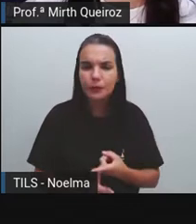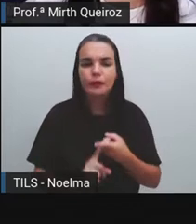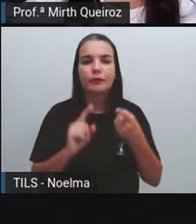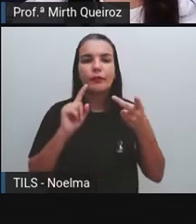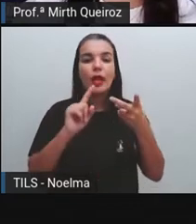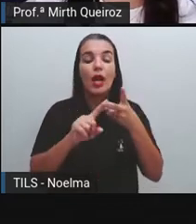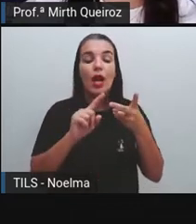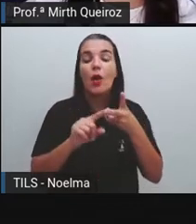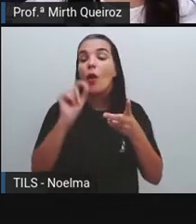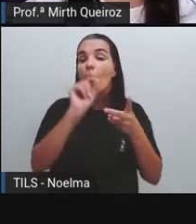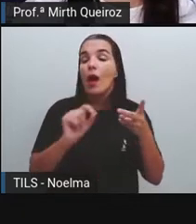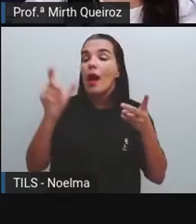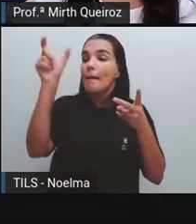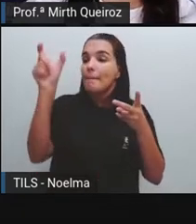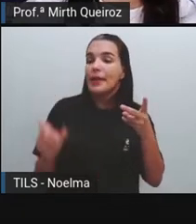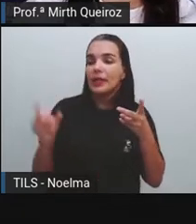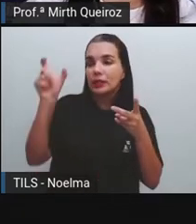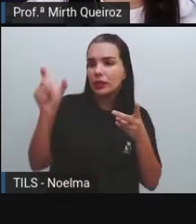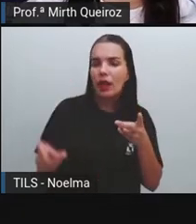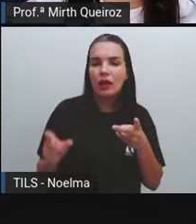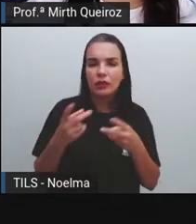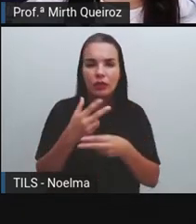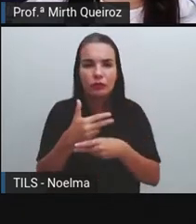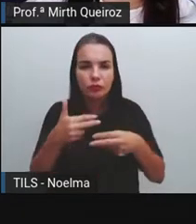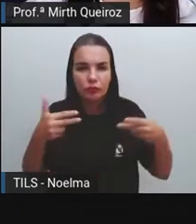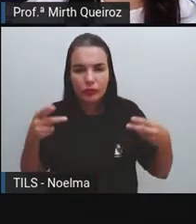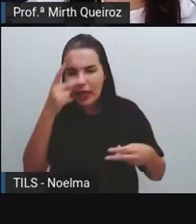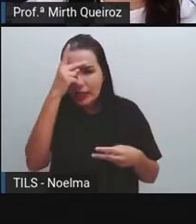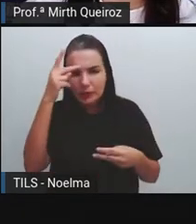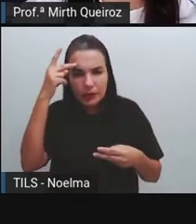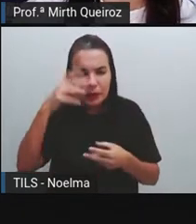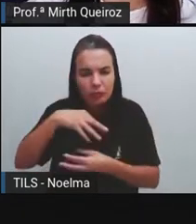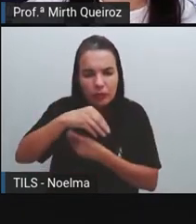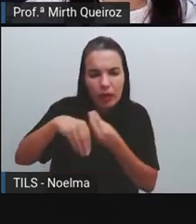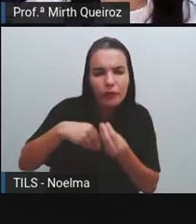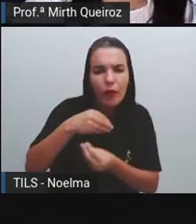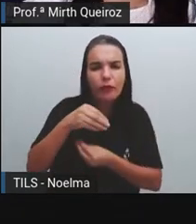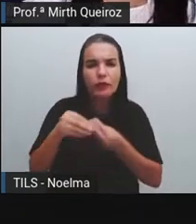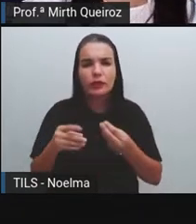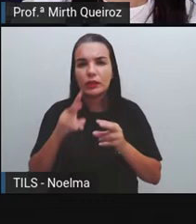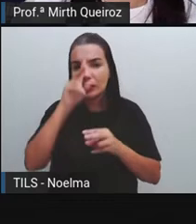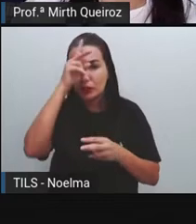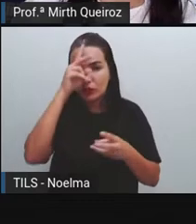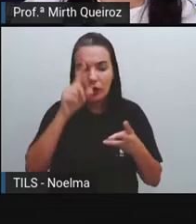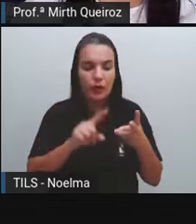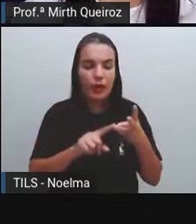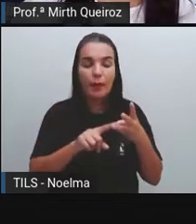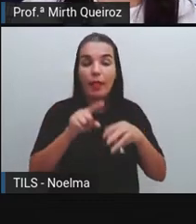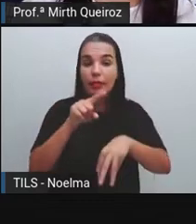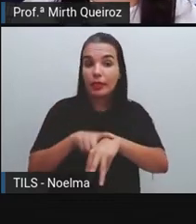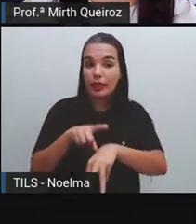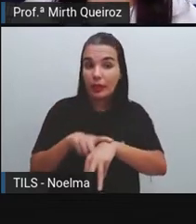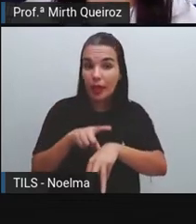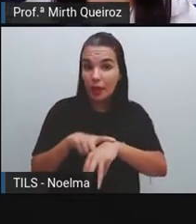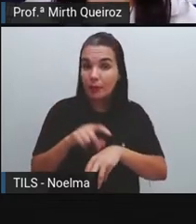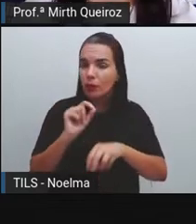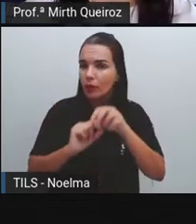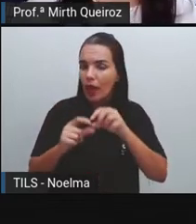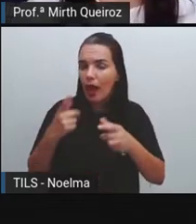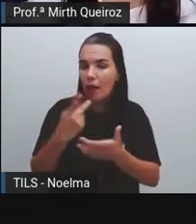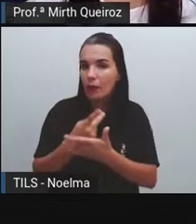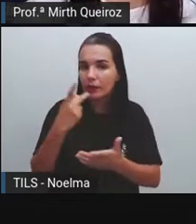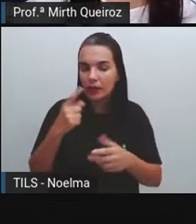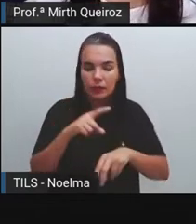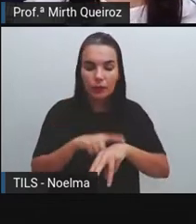texto é o enredo. Personagens são as pessoas envolvidas naquela história. Tempo acontece em um tempo.